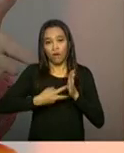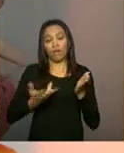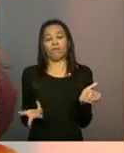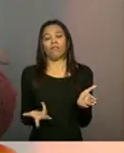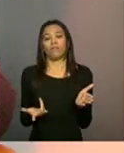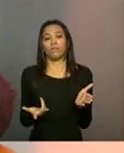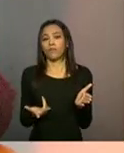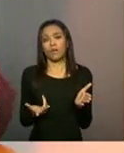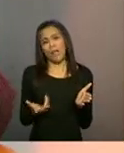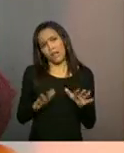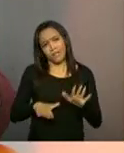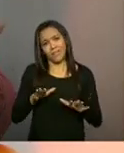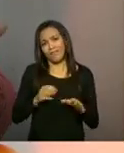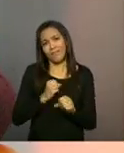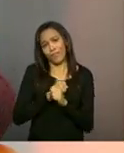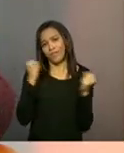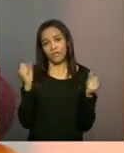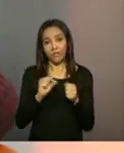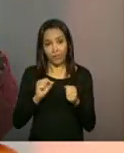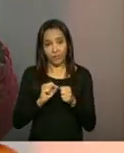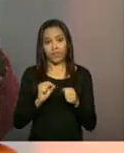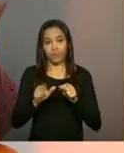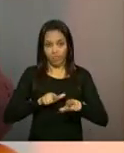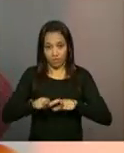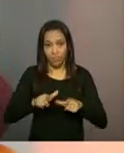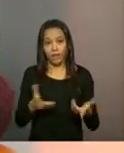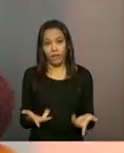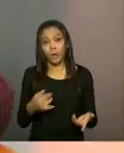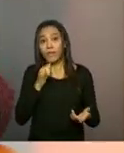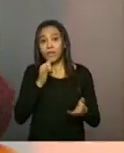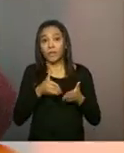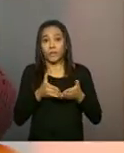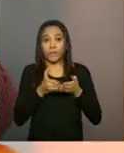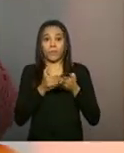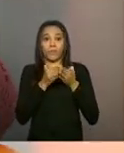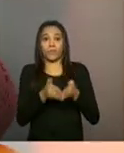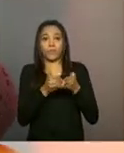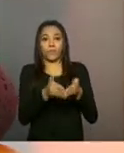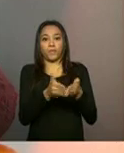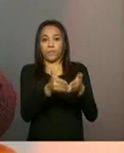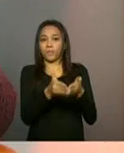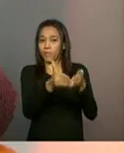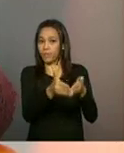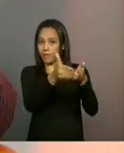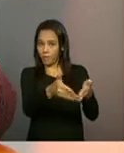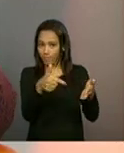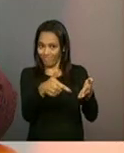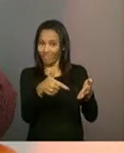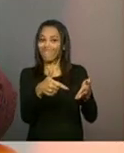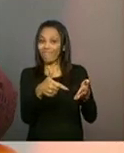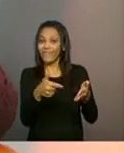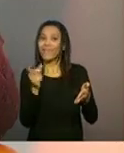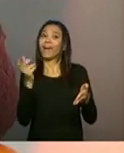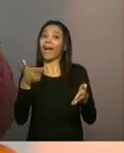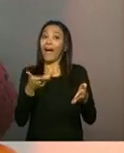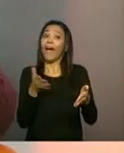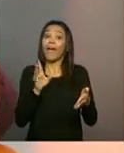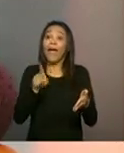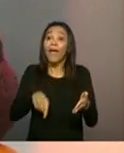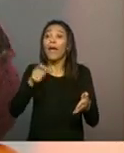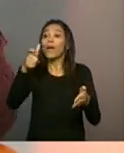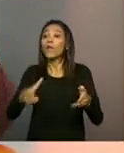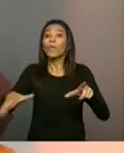não vai ser possível mesmo. No caso, as lanchas, por exemplo, a gente identifica que elas vivenciam justamente essa dificuldade. São